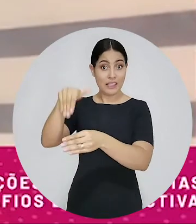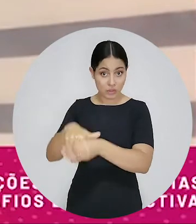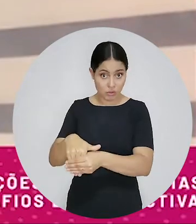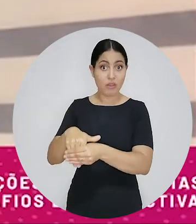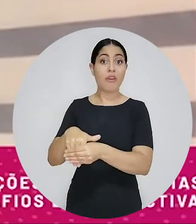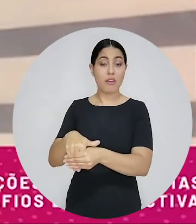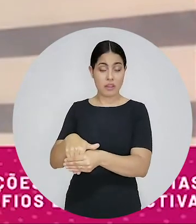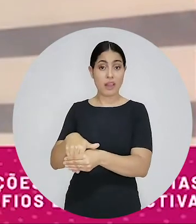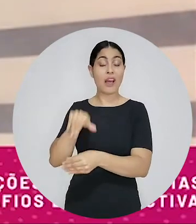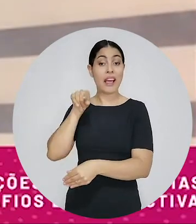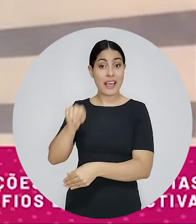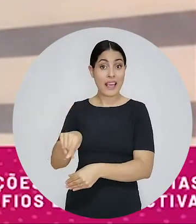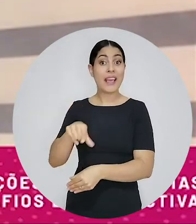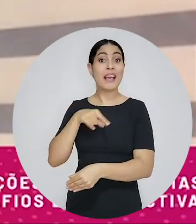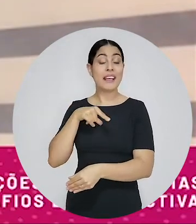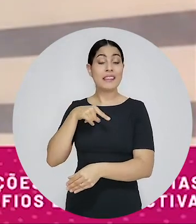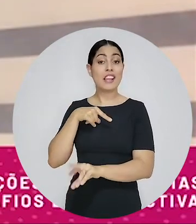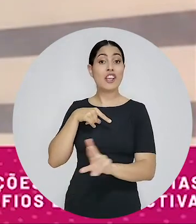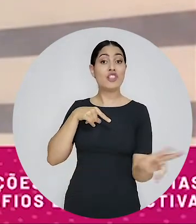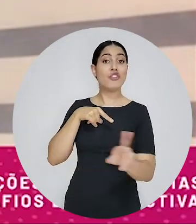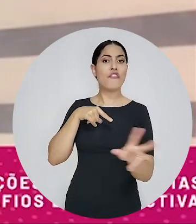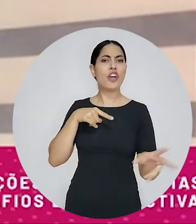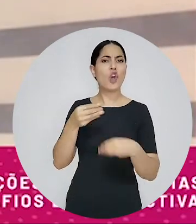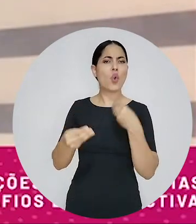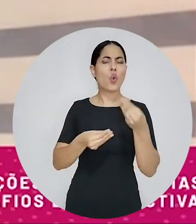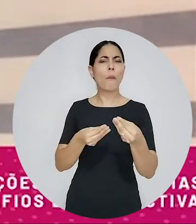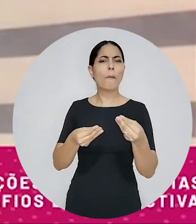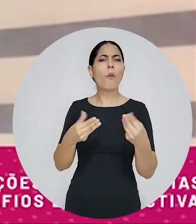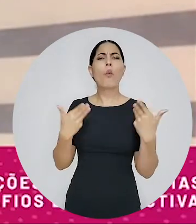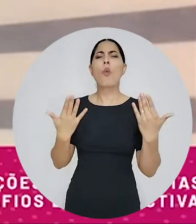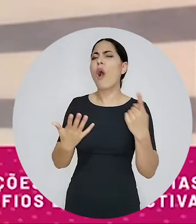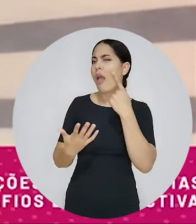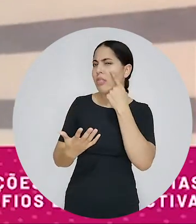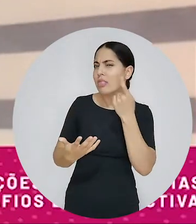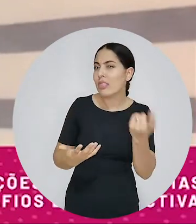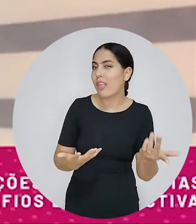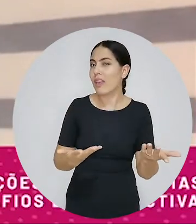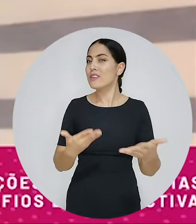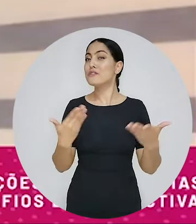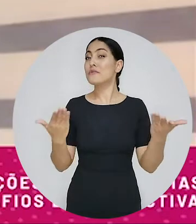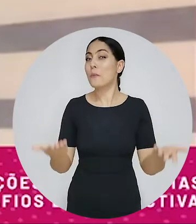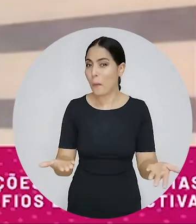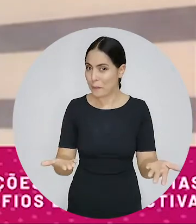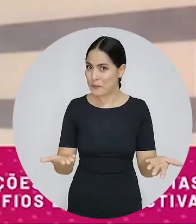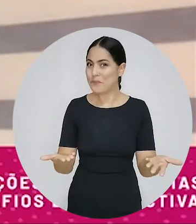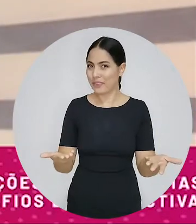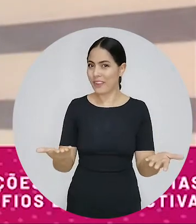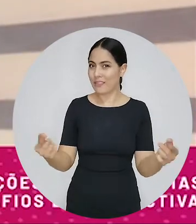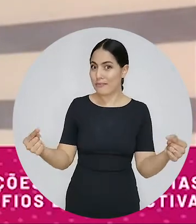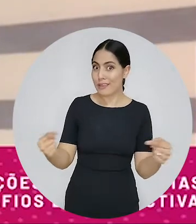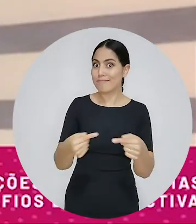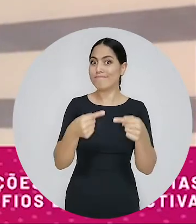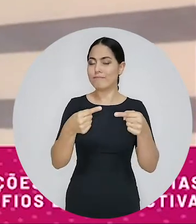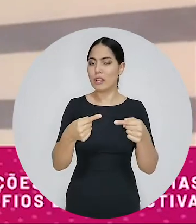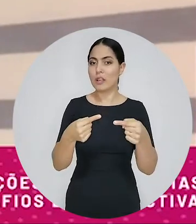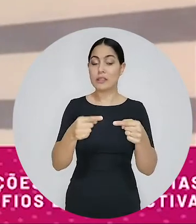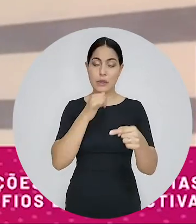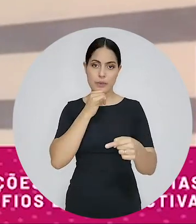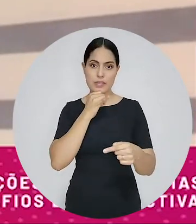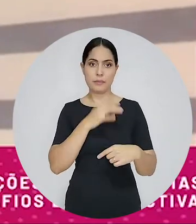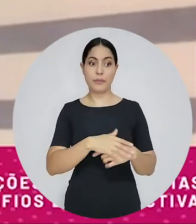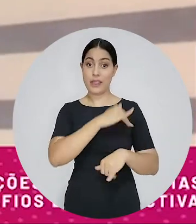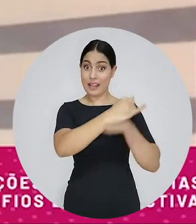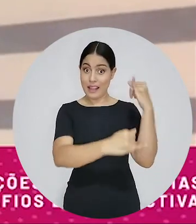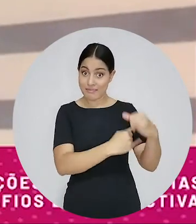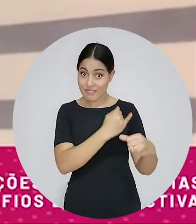do direito eleitoral, você tem diferenças também quanto aos interesses em jogo. Se você fala que uma publicação na internet,